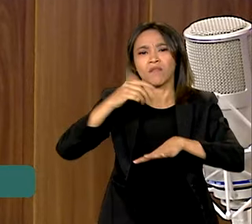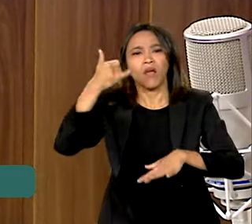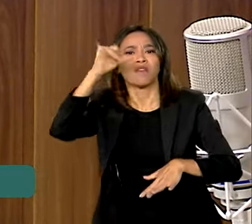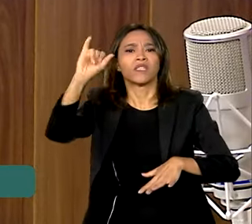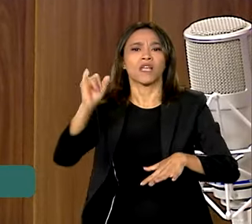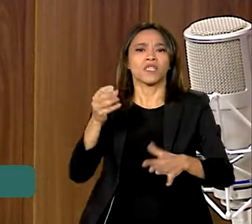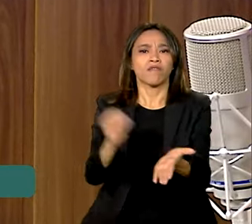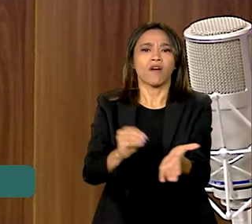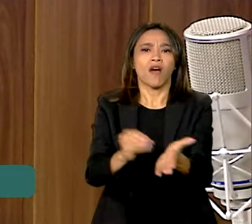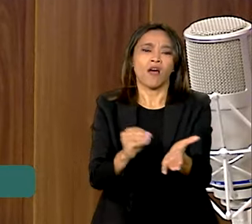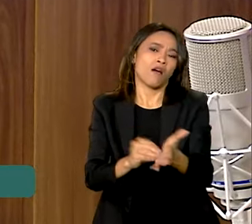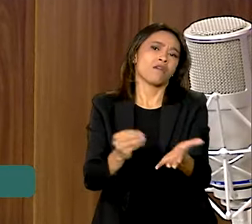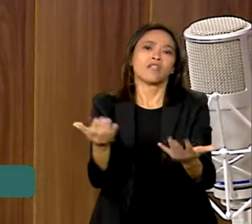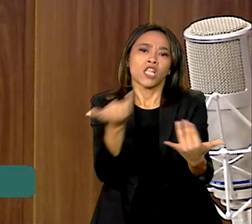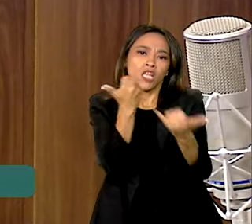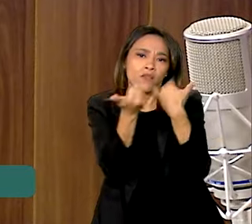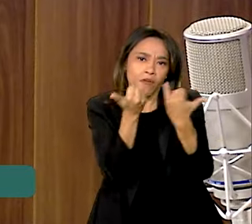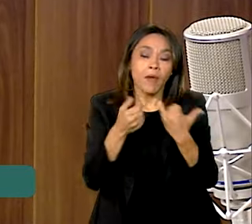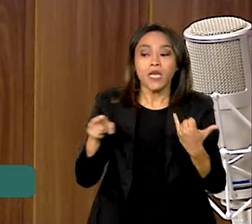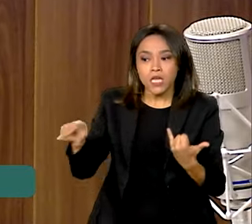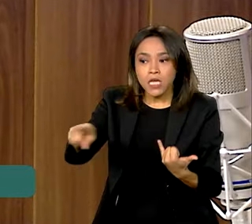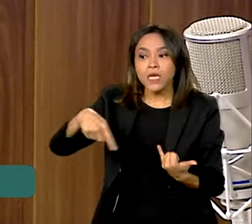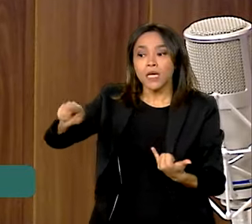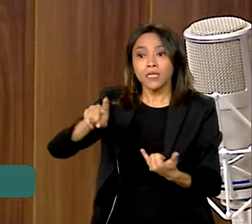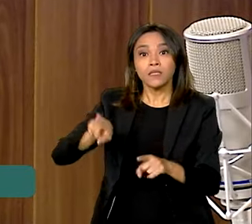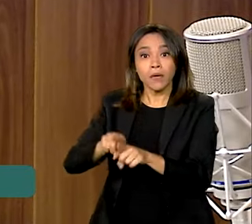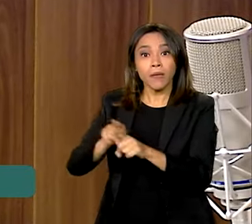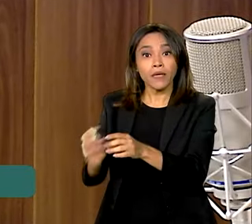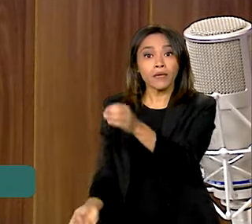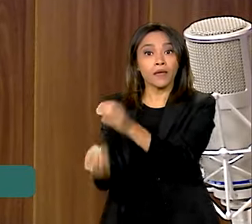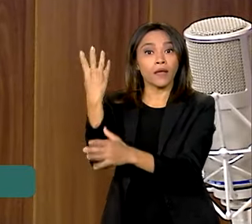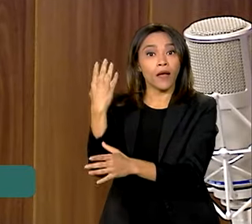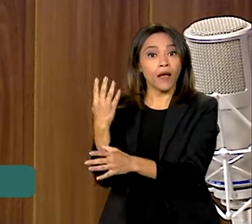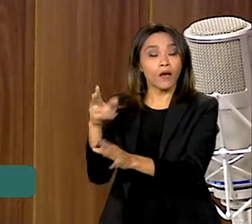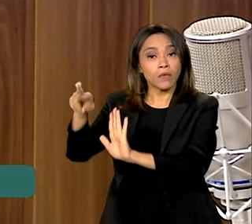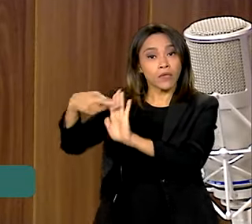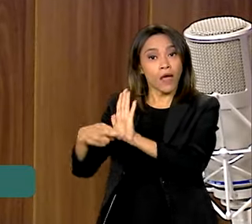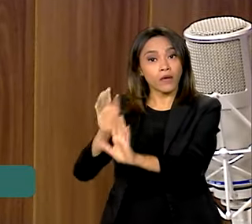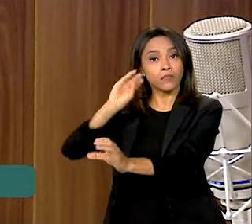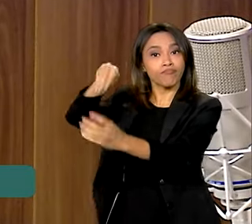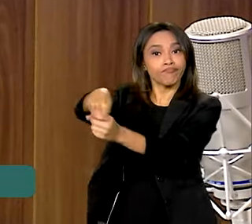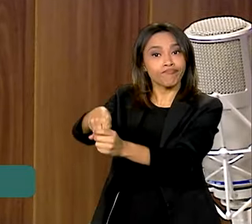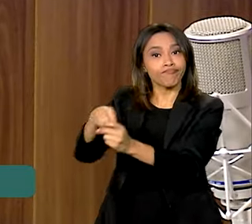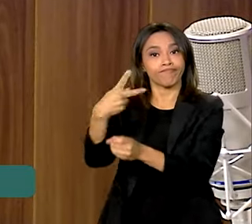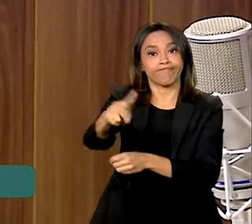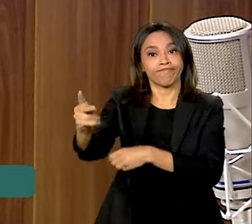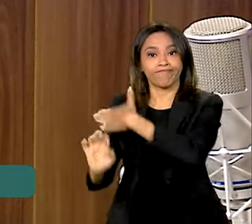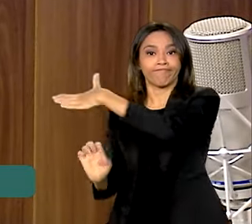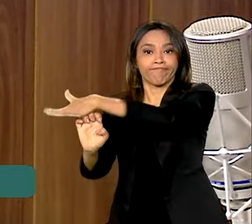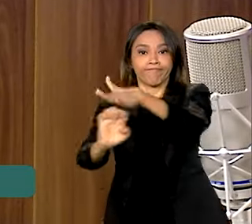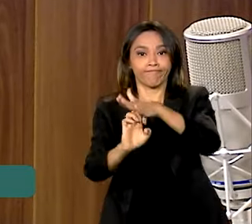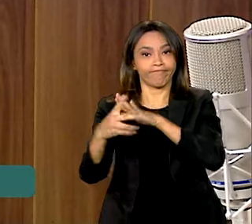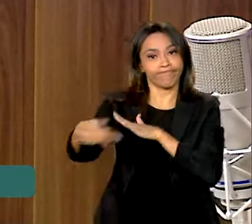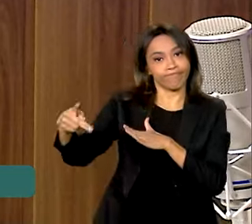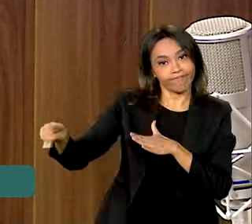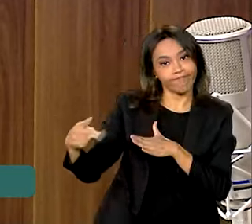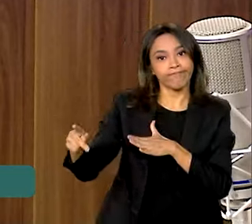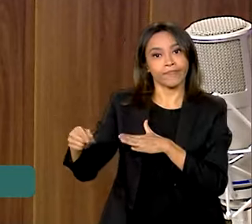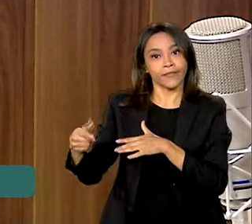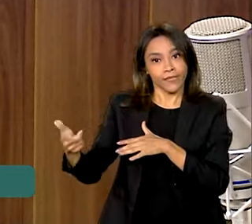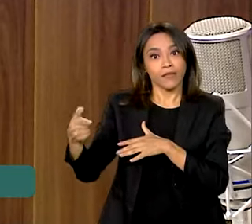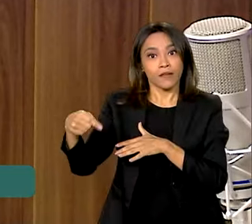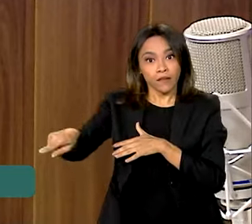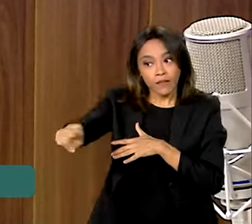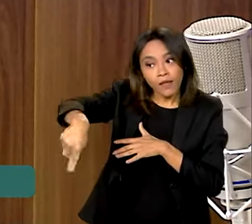concordaram em aperfeiçoar os seus protocolos internos, os seus termos de uso, a sua conduta, a velocidade